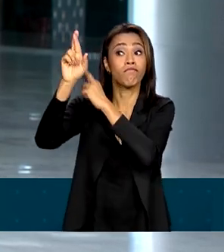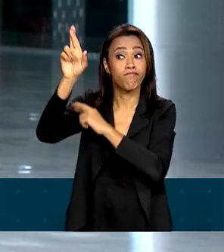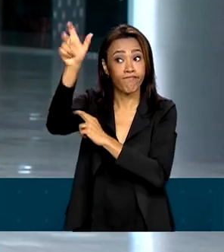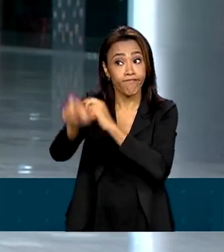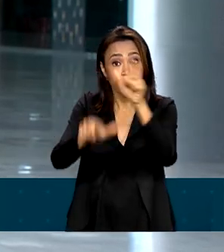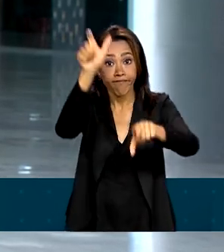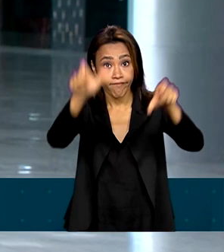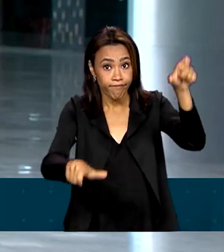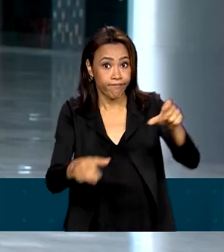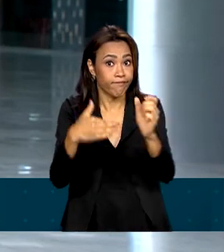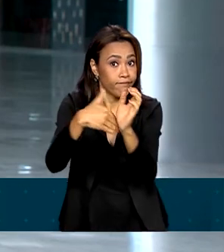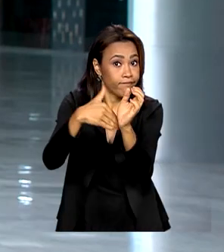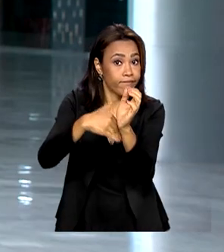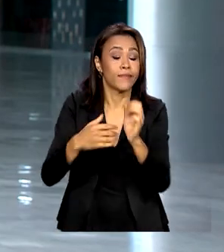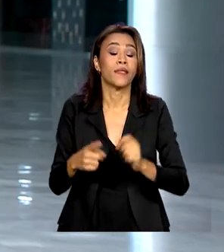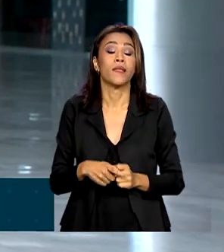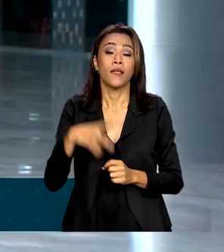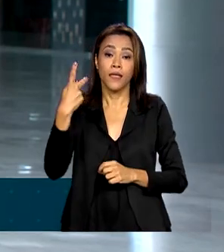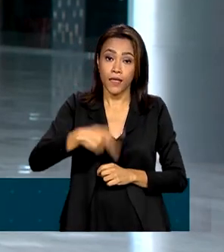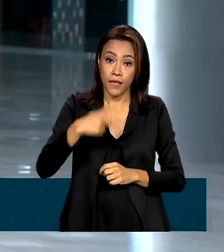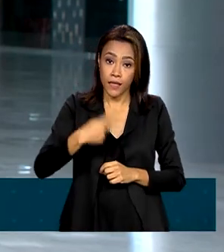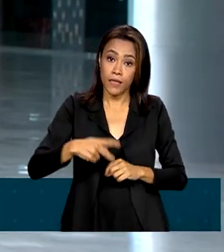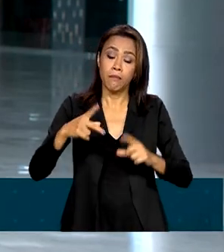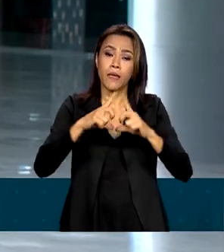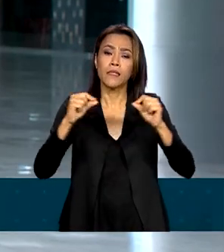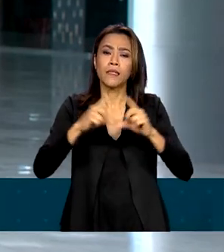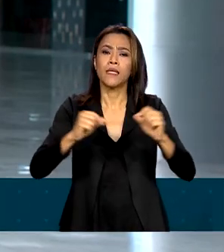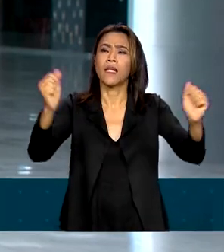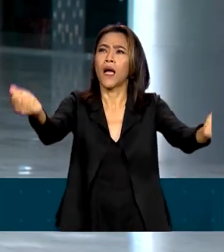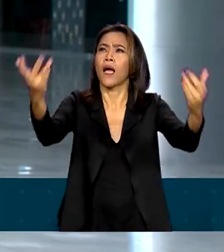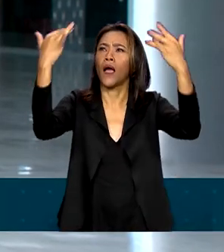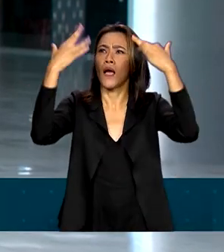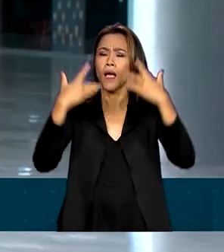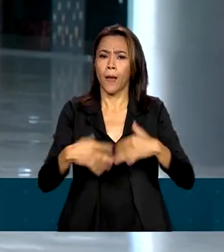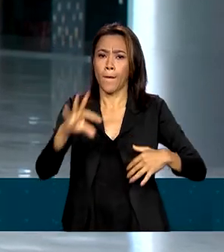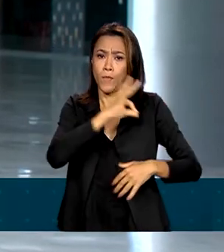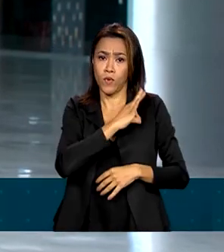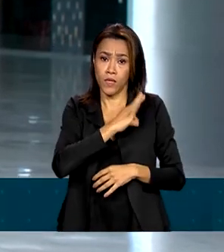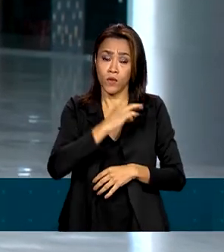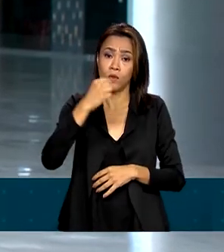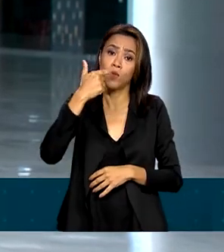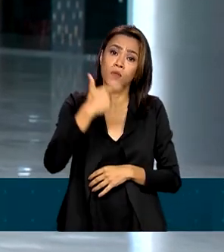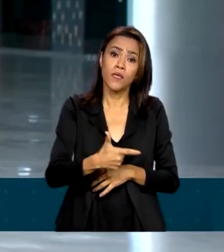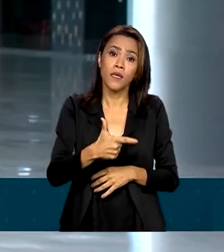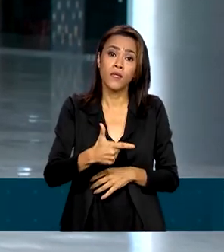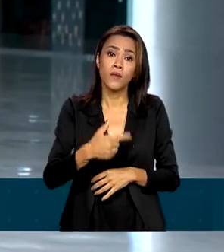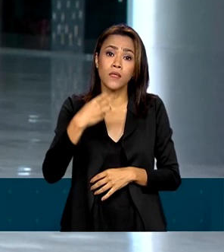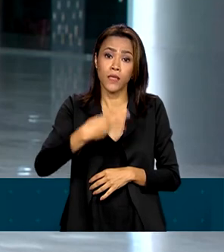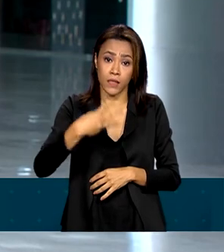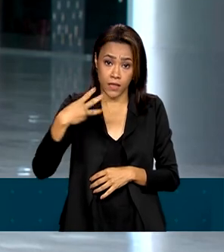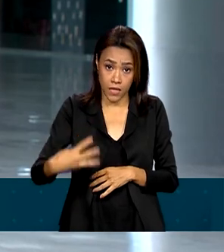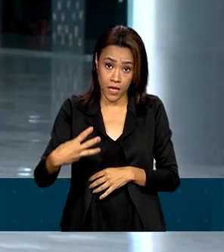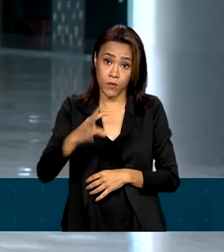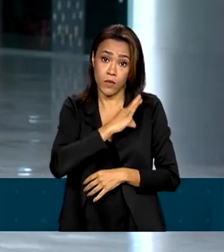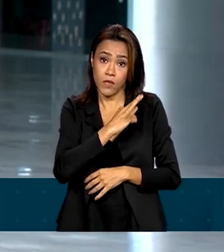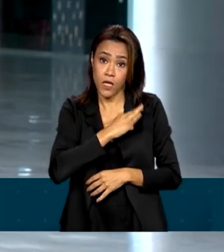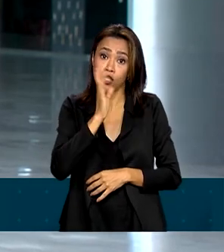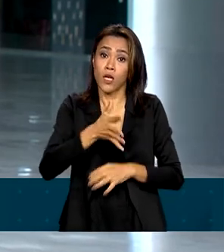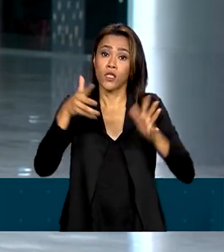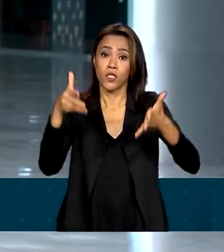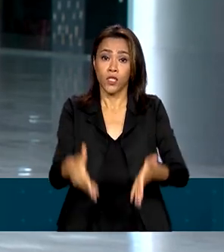está recebendo já os reforços policiais de outros estados. 233 policiais já estão em Brasília e outros